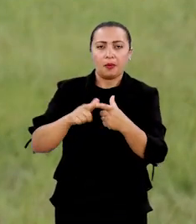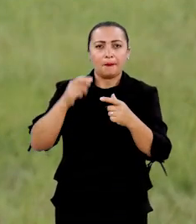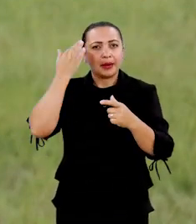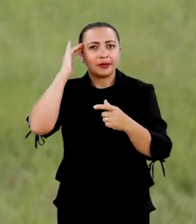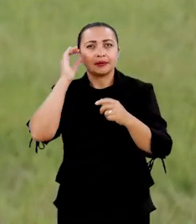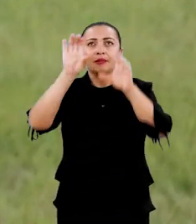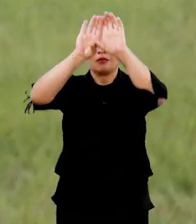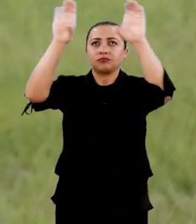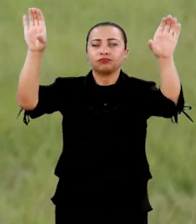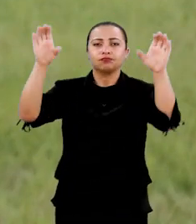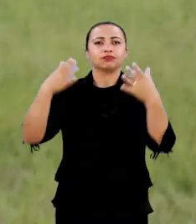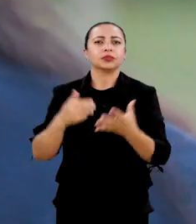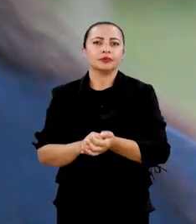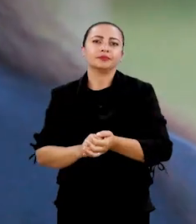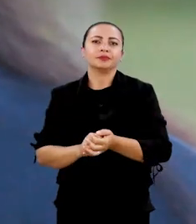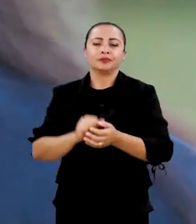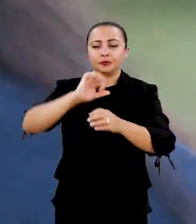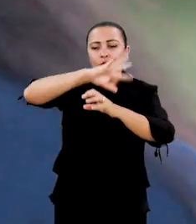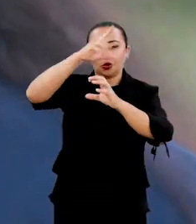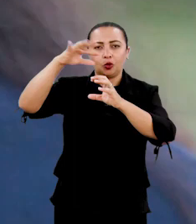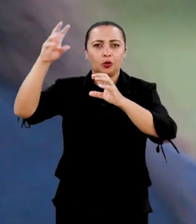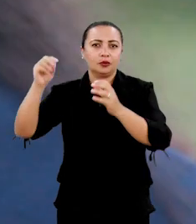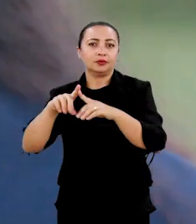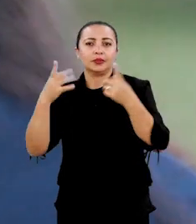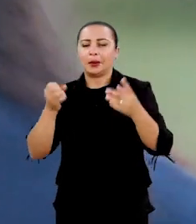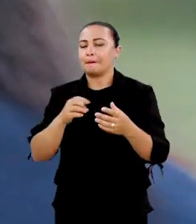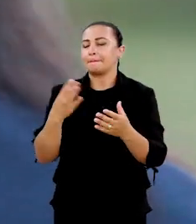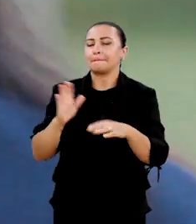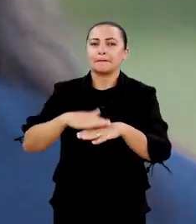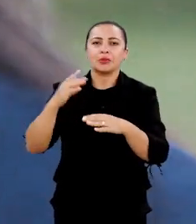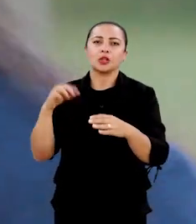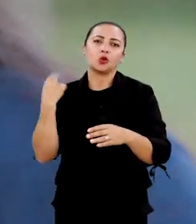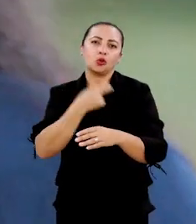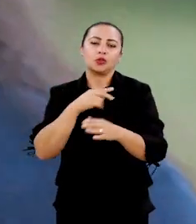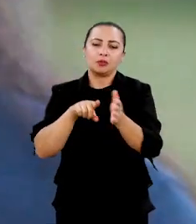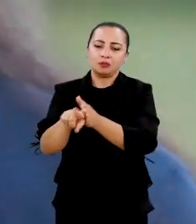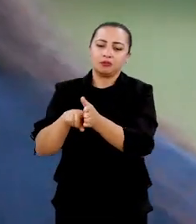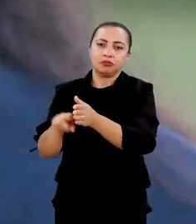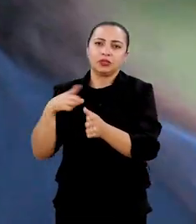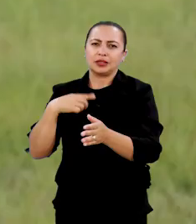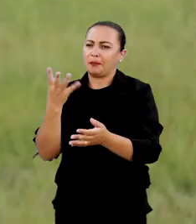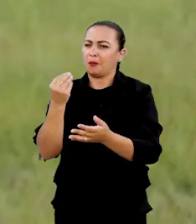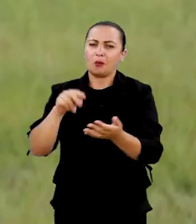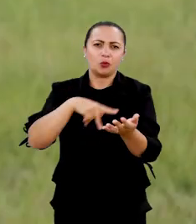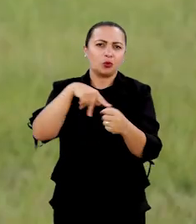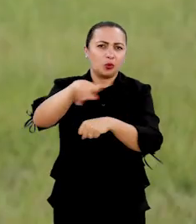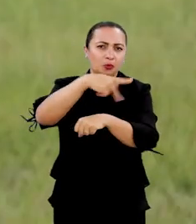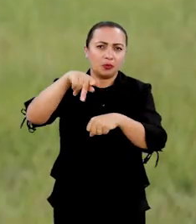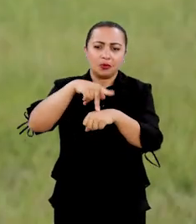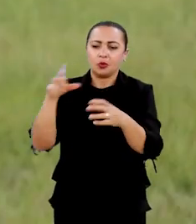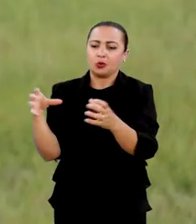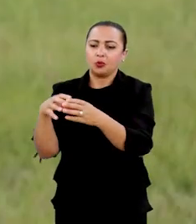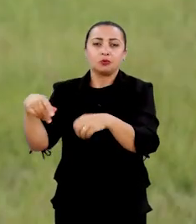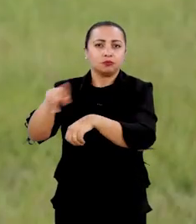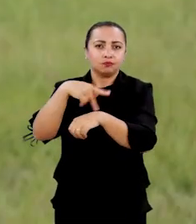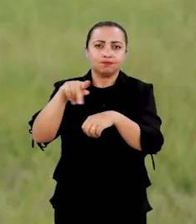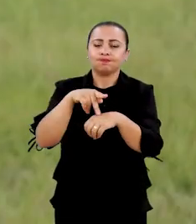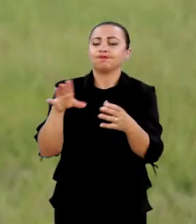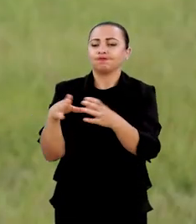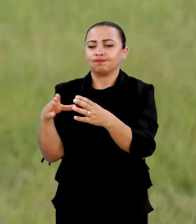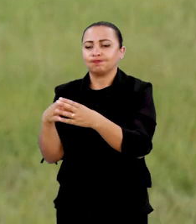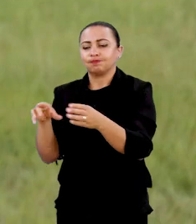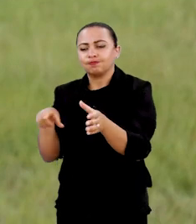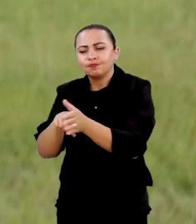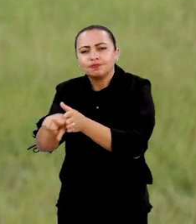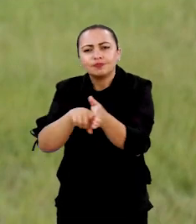para entender o clima espacial da ionosfera. Então, esse é o objetivo máximo da nossa pesquisa. Tem muitos países, muitos grupos de pesquisa